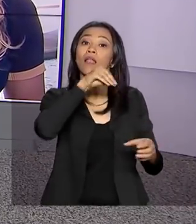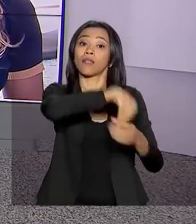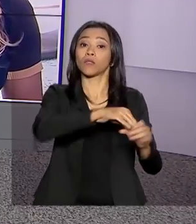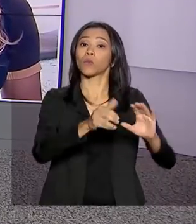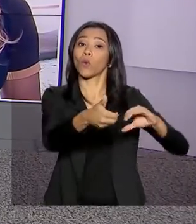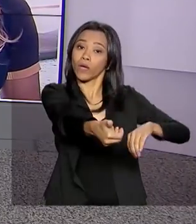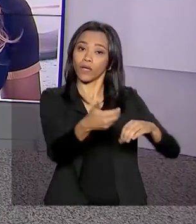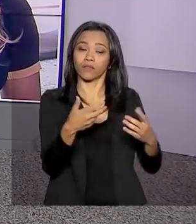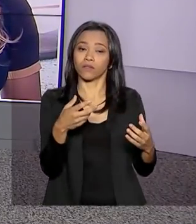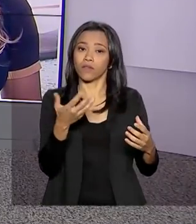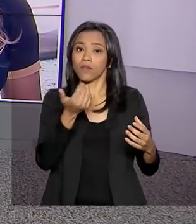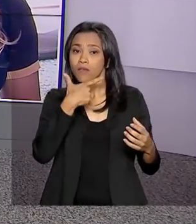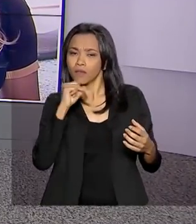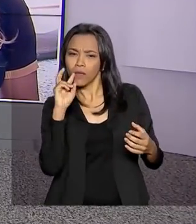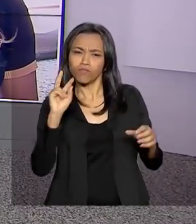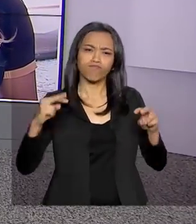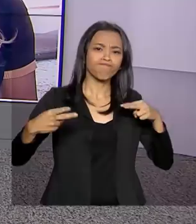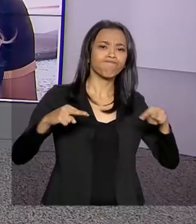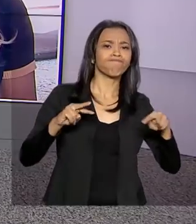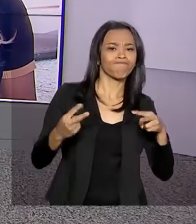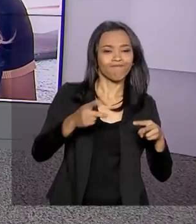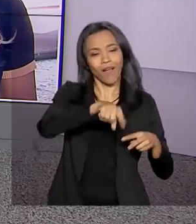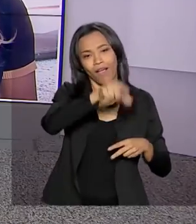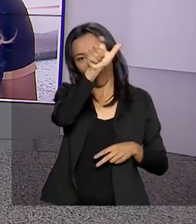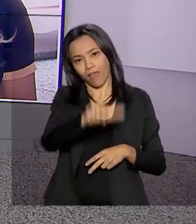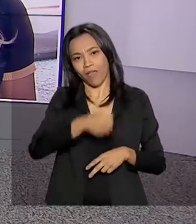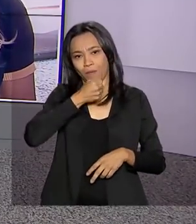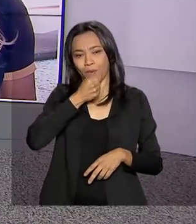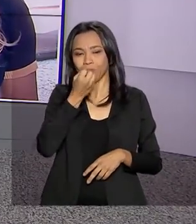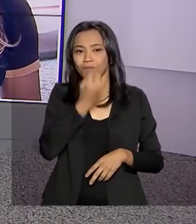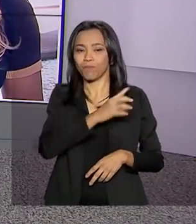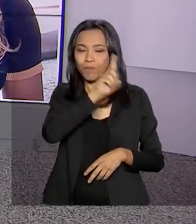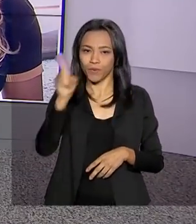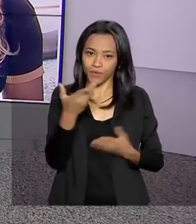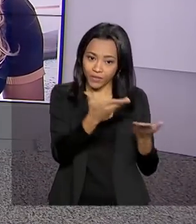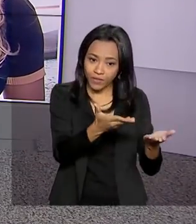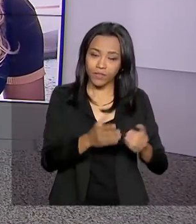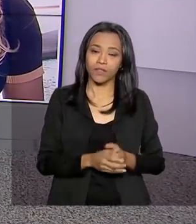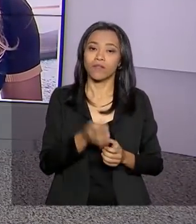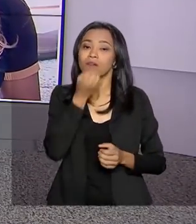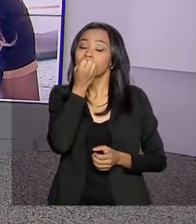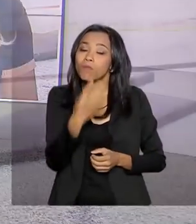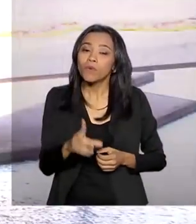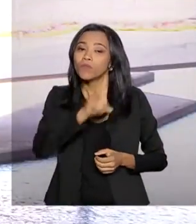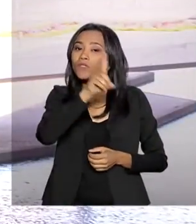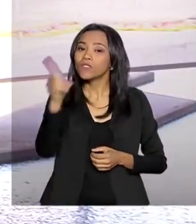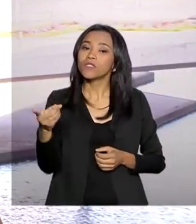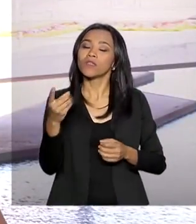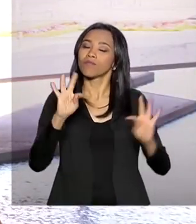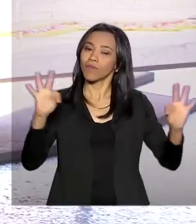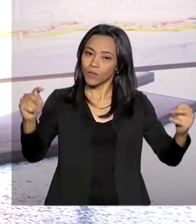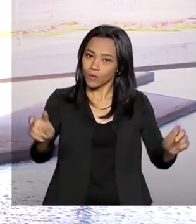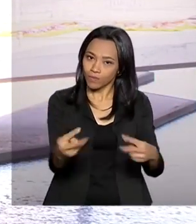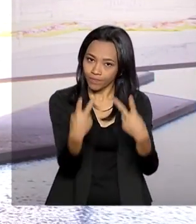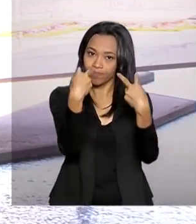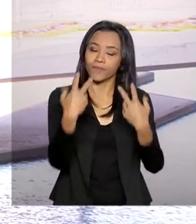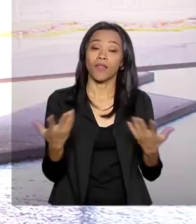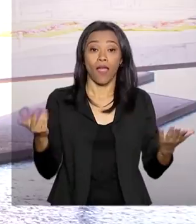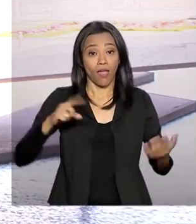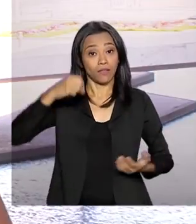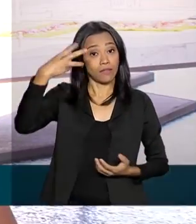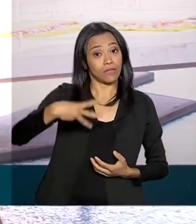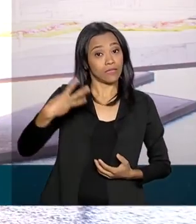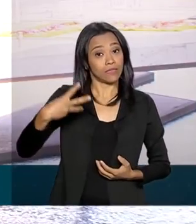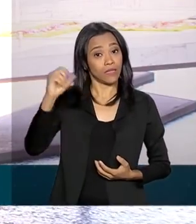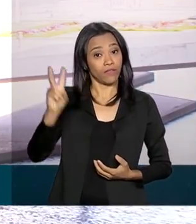a movimentação por lá é a repórter Selma Dias. Oi, Selma, muito bom dia para você. Oi, Carla, bom dia a você e a todos. Olha, essa é a terceira vez que